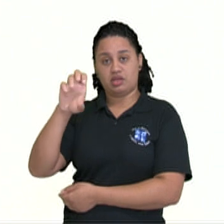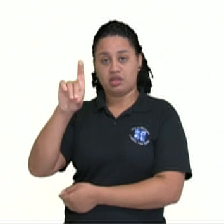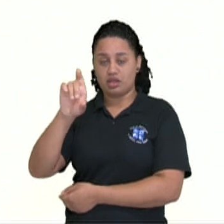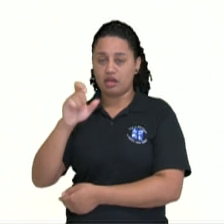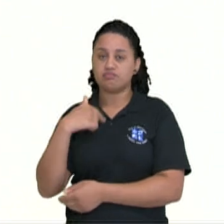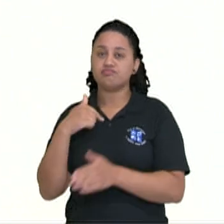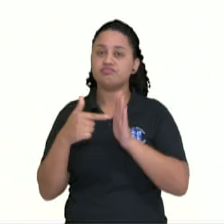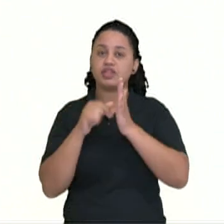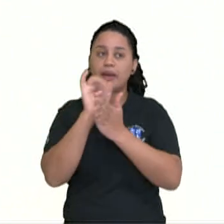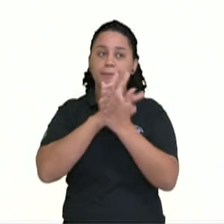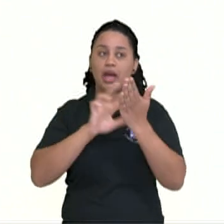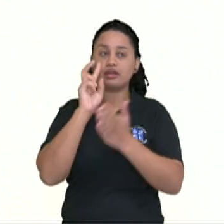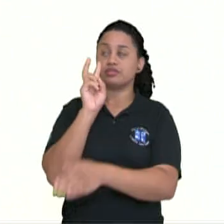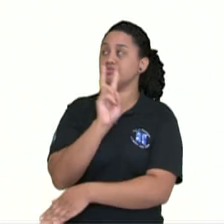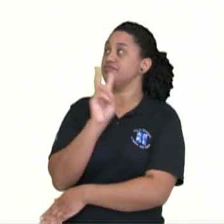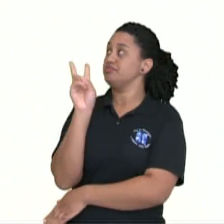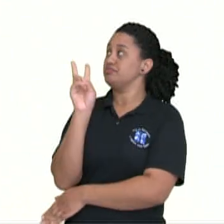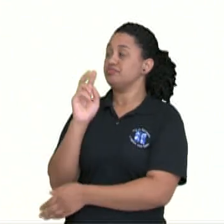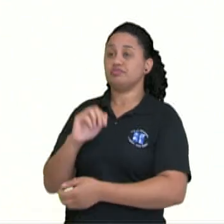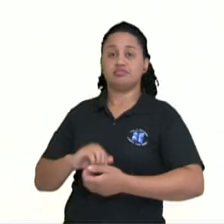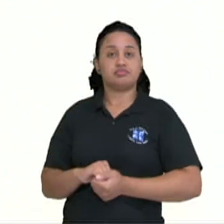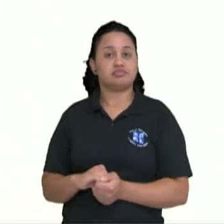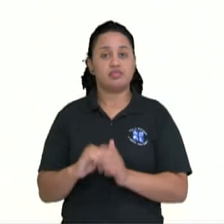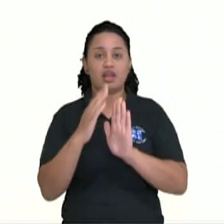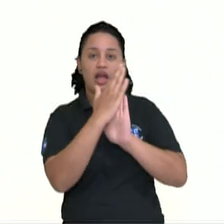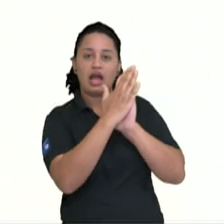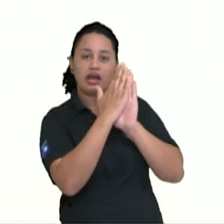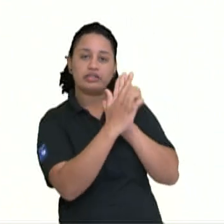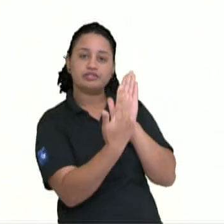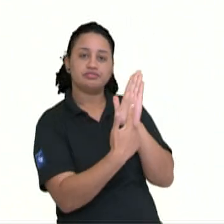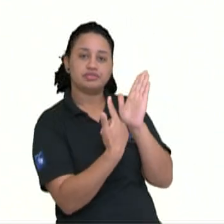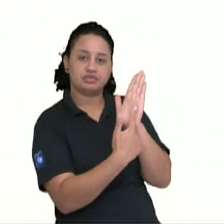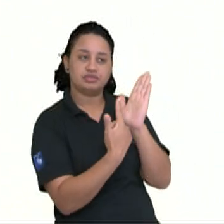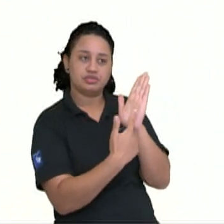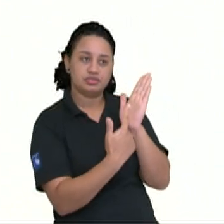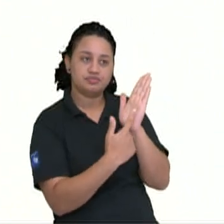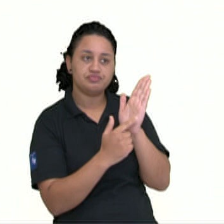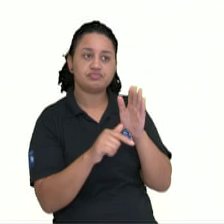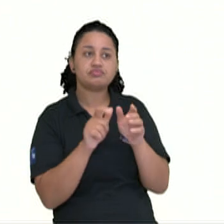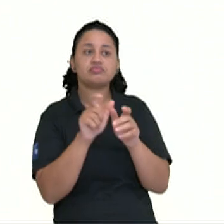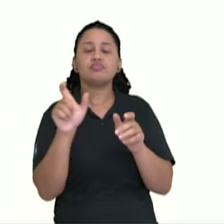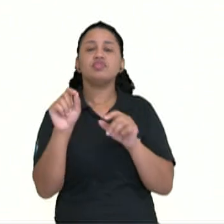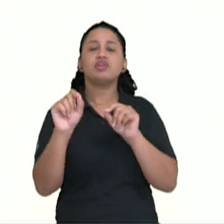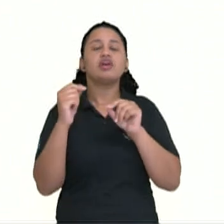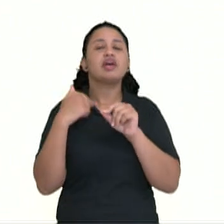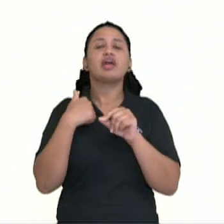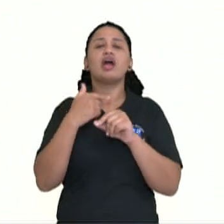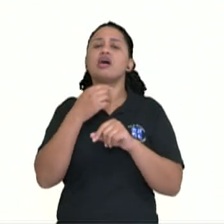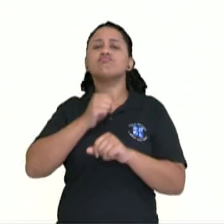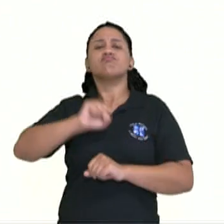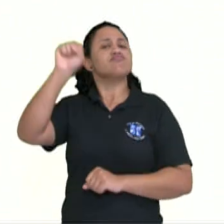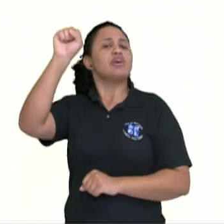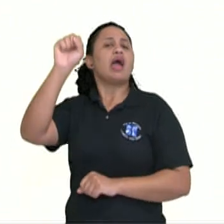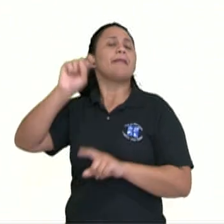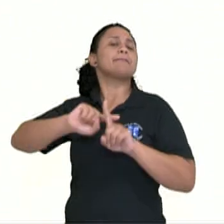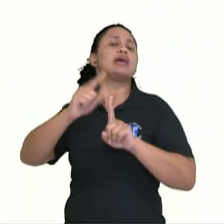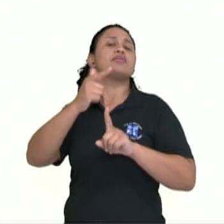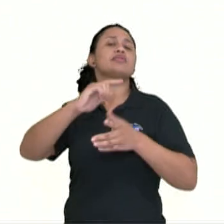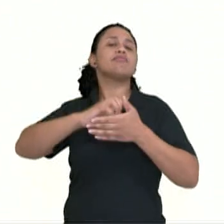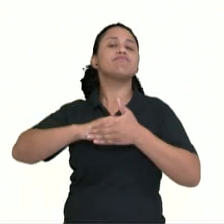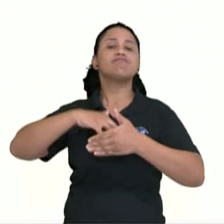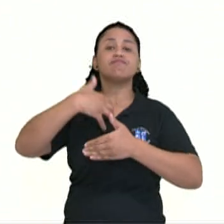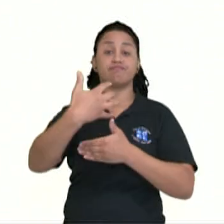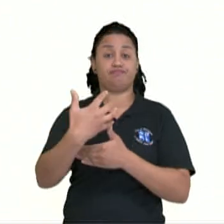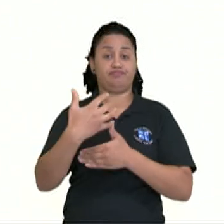obra Macunaíma. Veja, Macunaíma, o herói sem nenhum caráter. O herói sem nenhum caráter é o